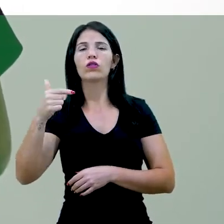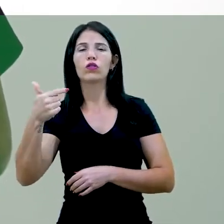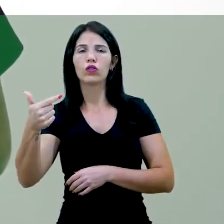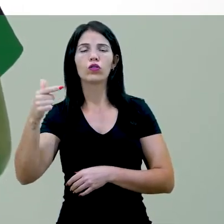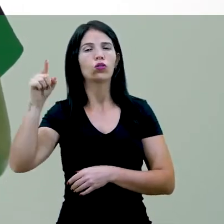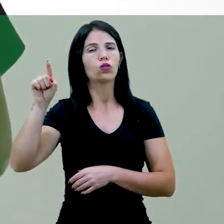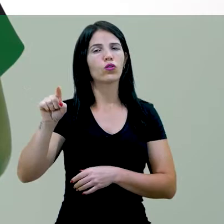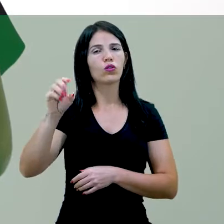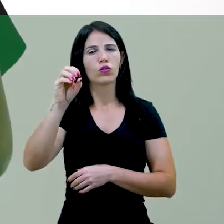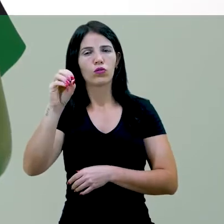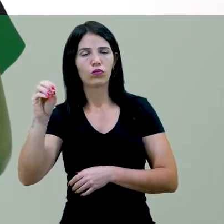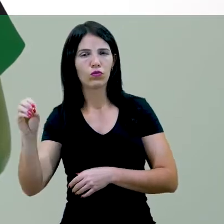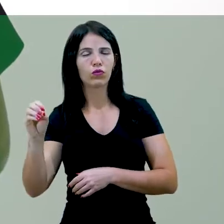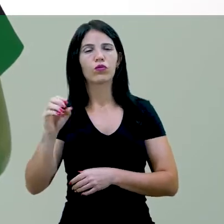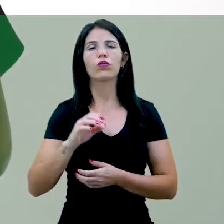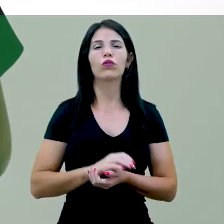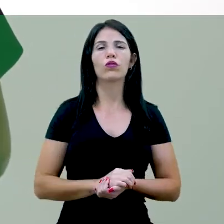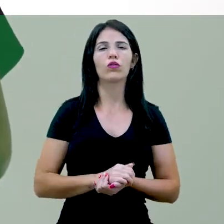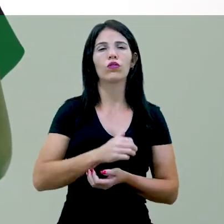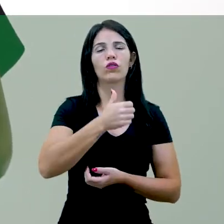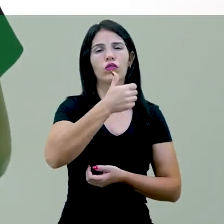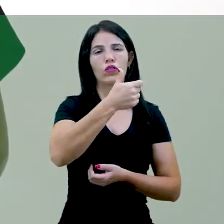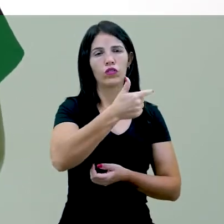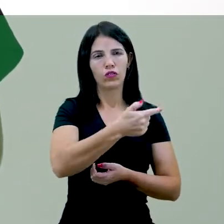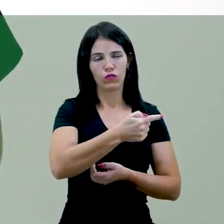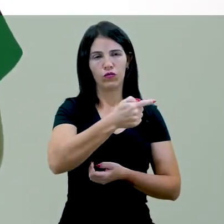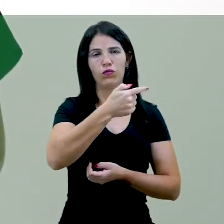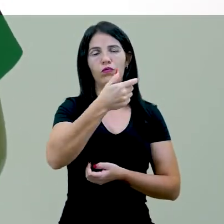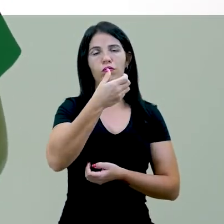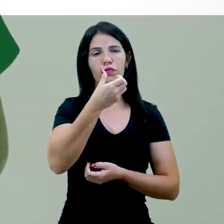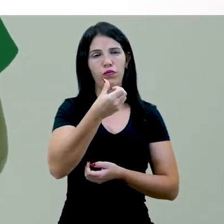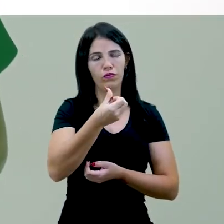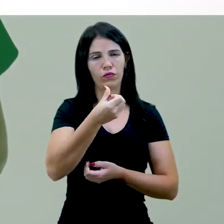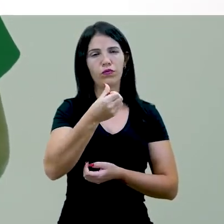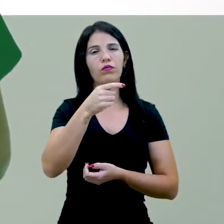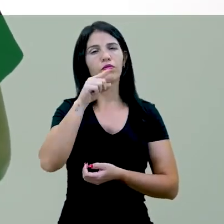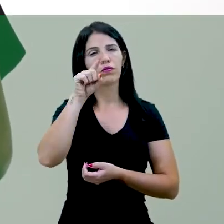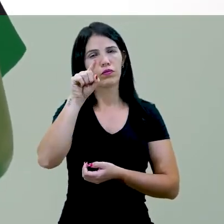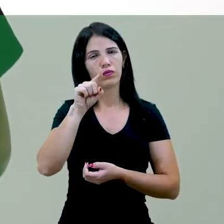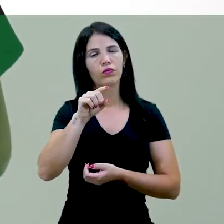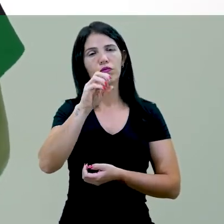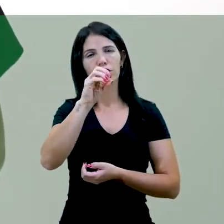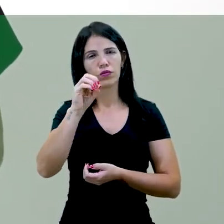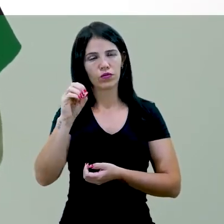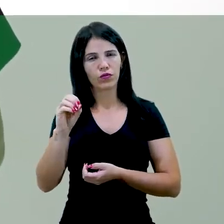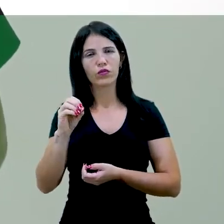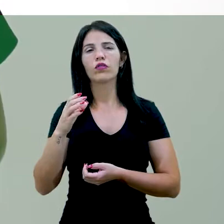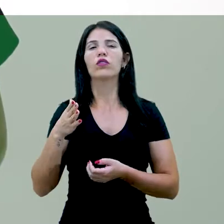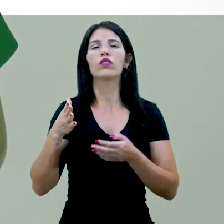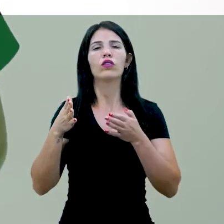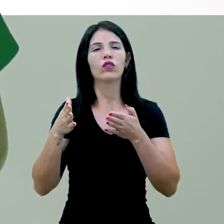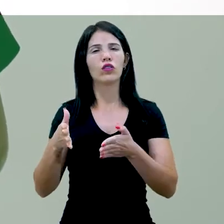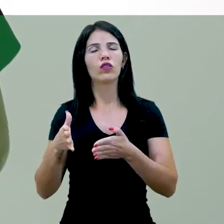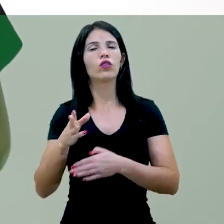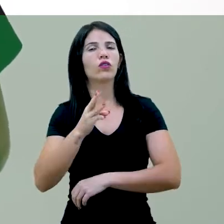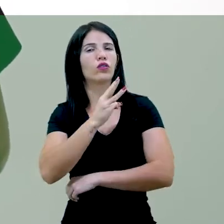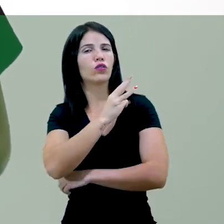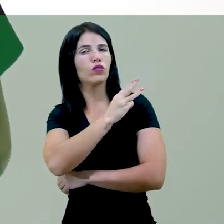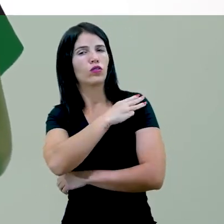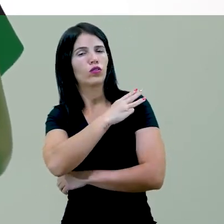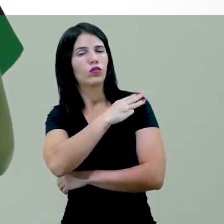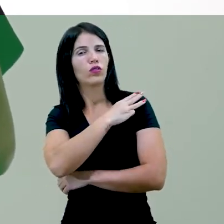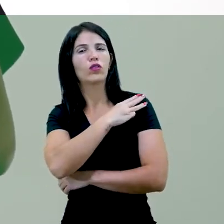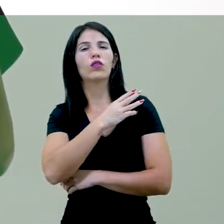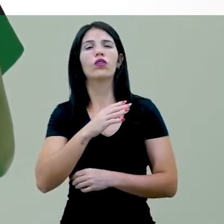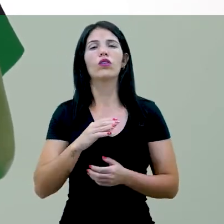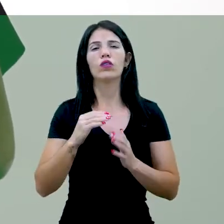Enquanto 76% dos jovens brancos entre 15 e 17 anos estão matriculados no ensino médio, esse